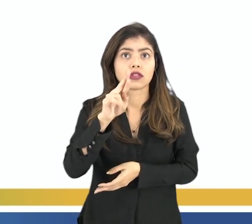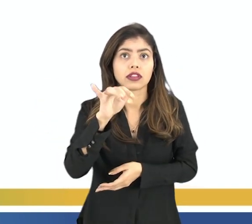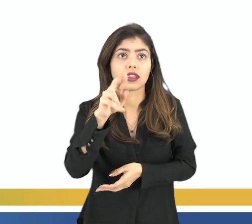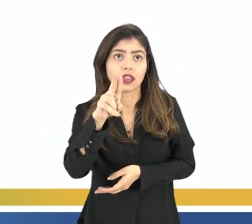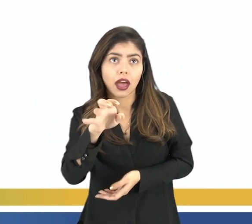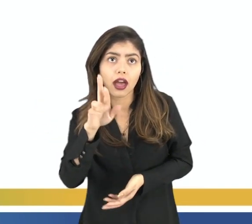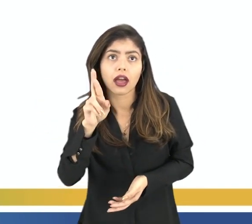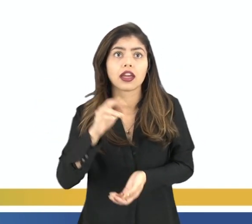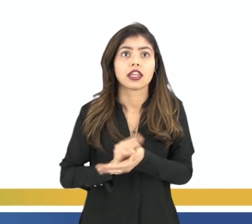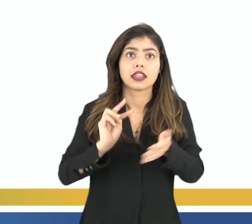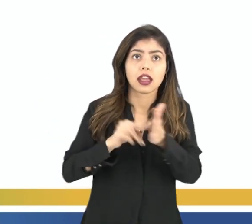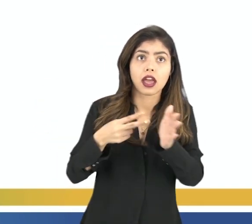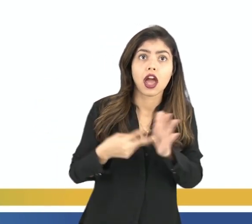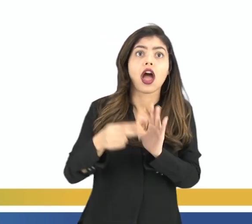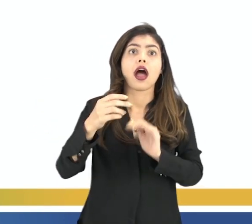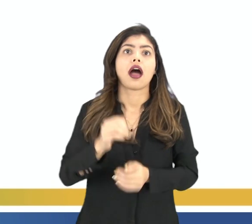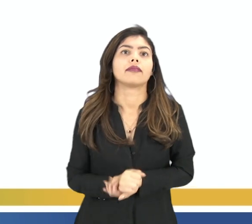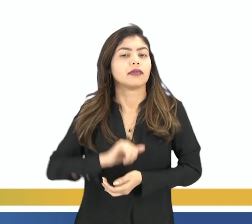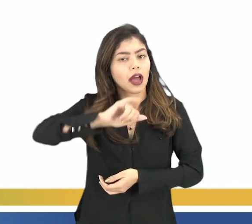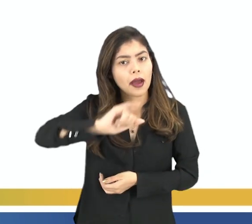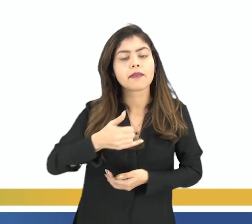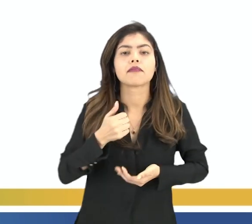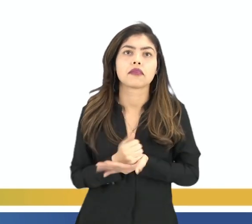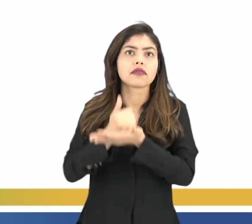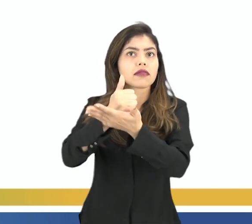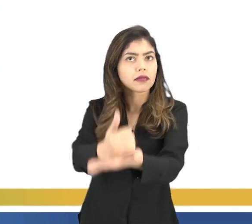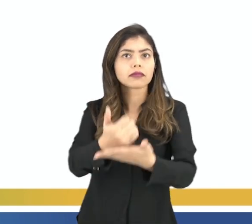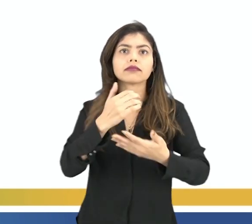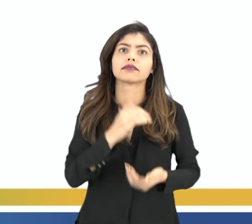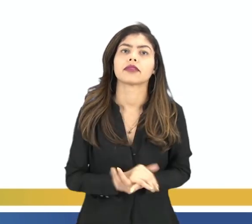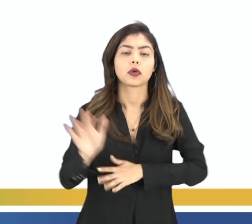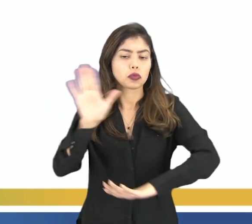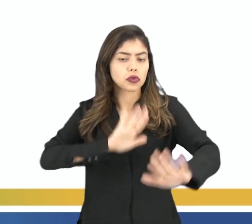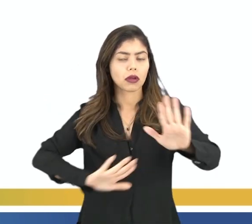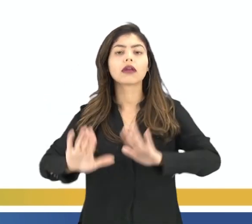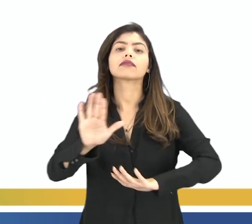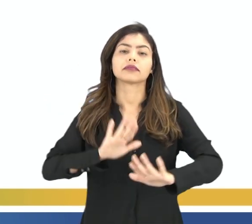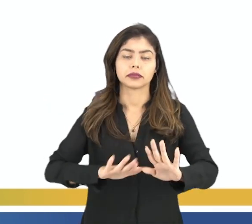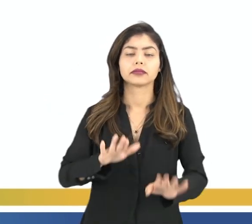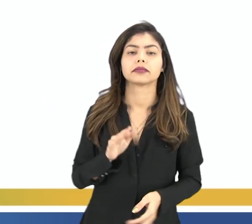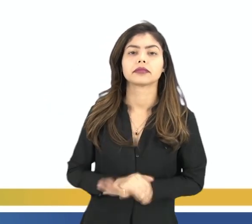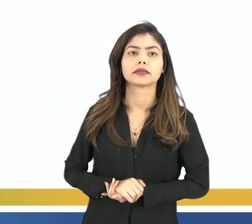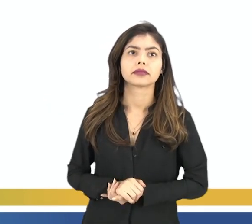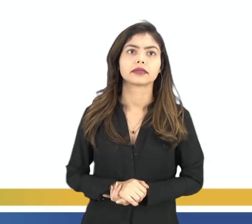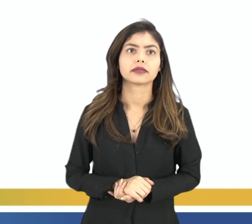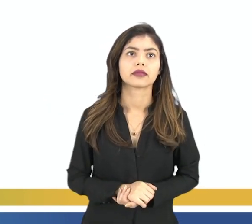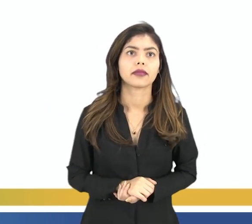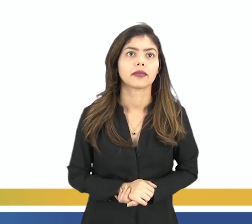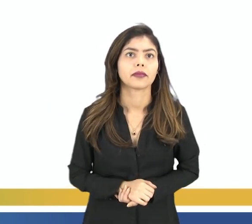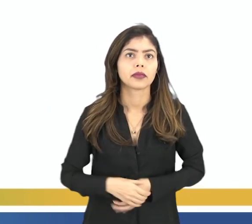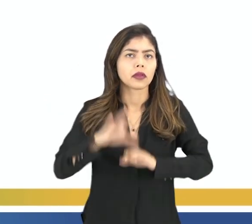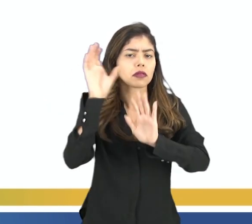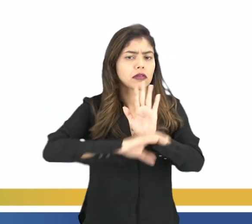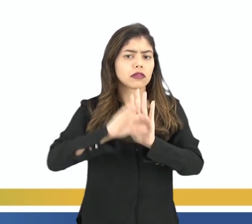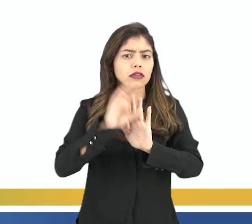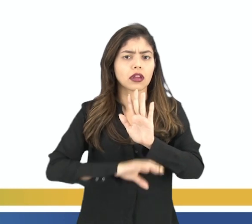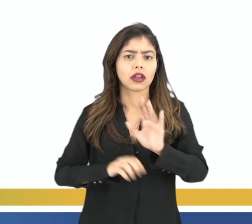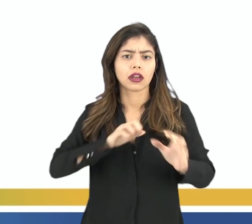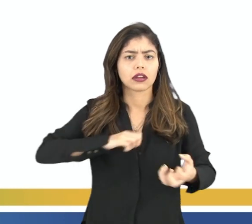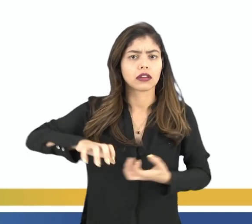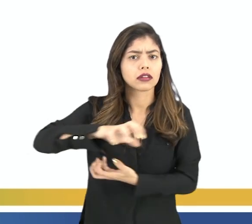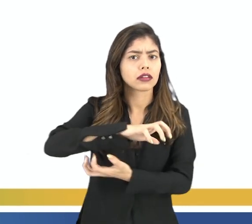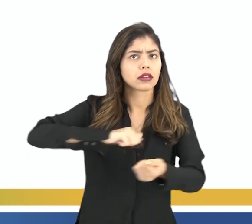significa sustentar, apoiar, conservar e cuidar. O conceito de